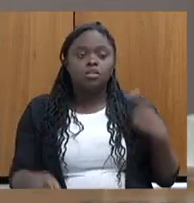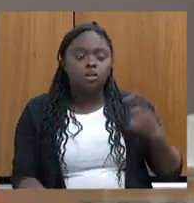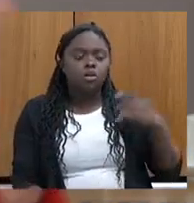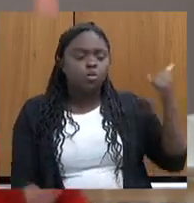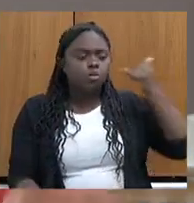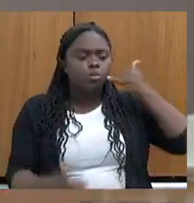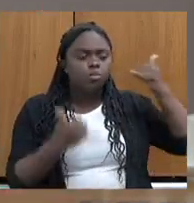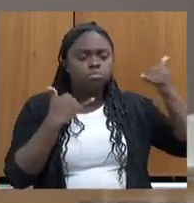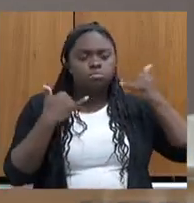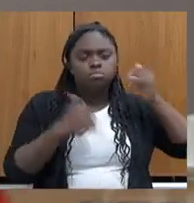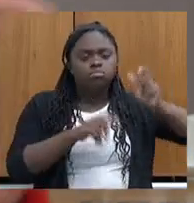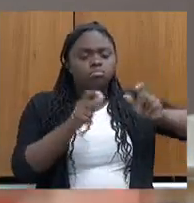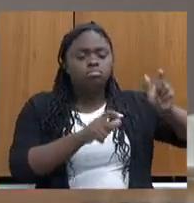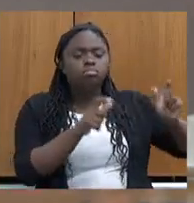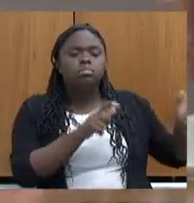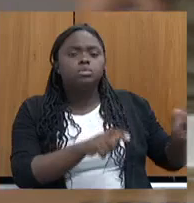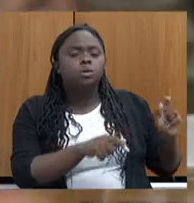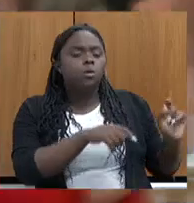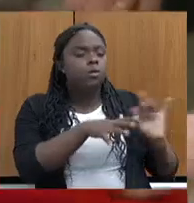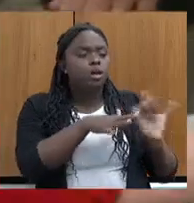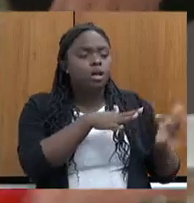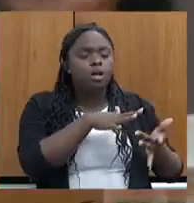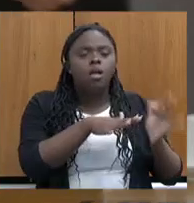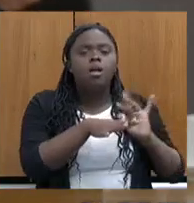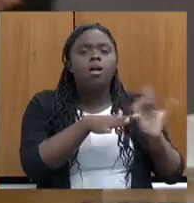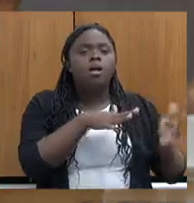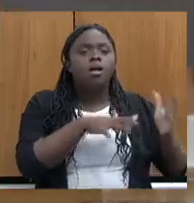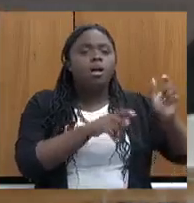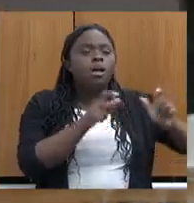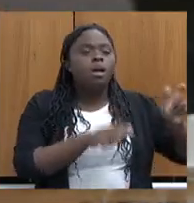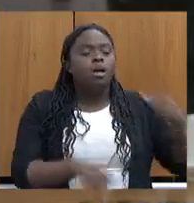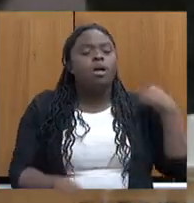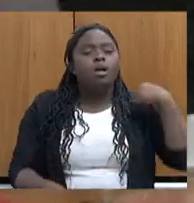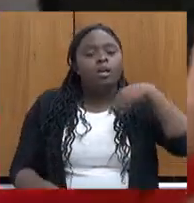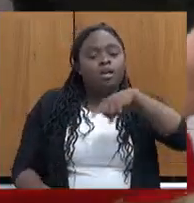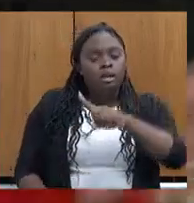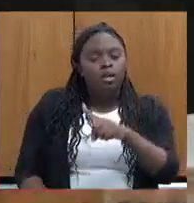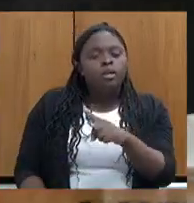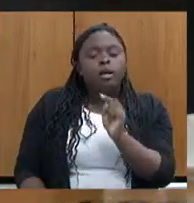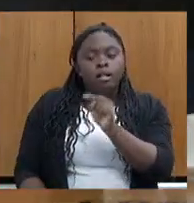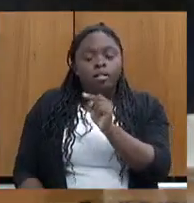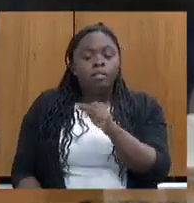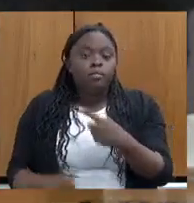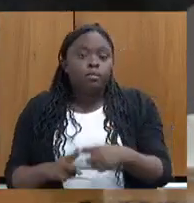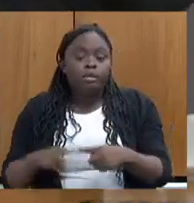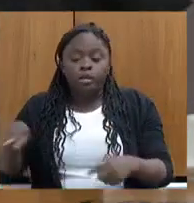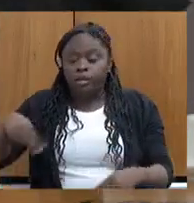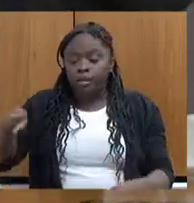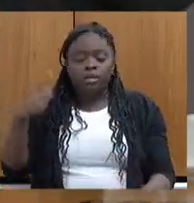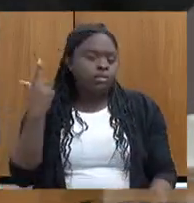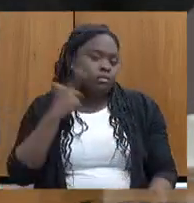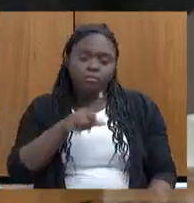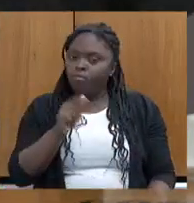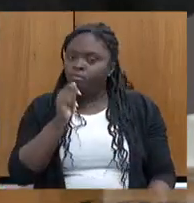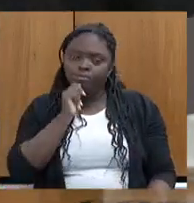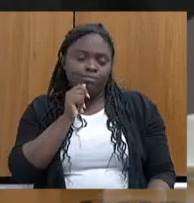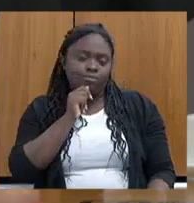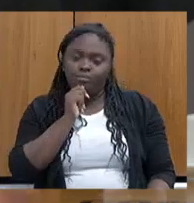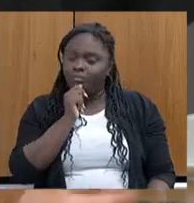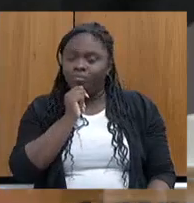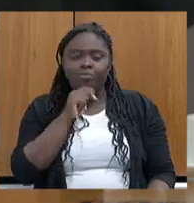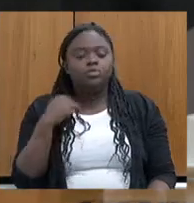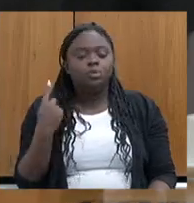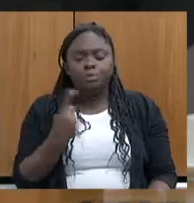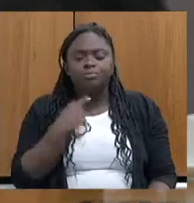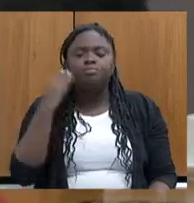e achando as nossas redes para as pessoas irem lá no processo seletivo. porque eles não conseguiram, né, ainda. Eles também não conseguiram,